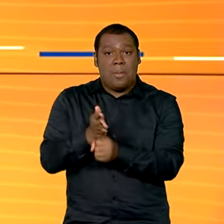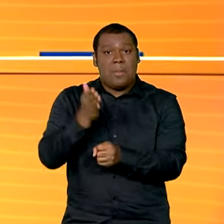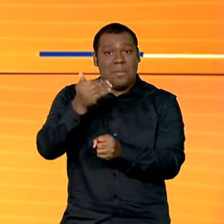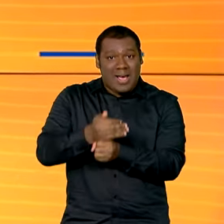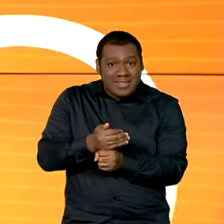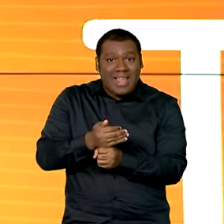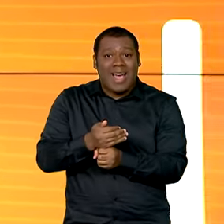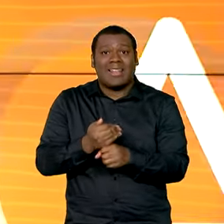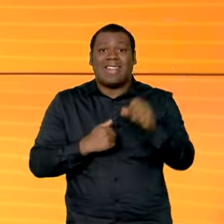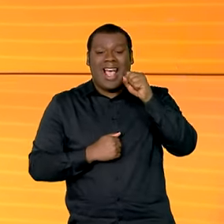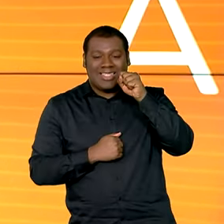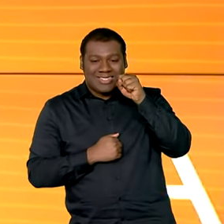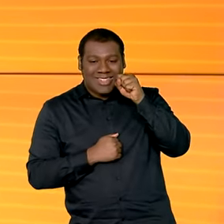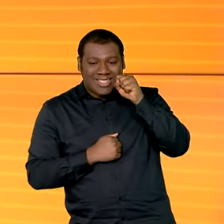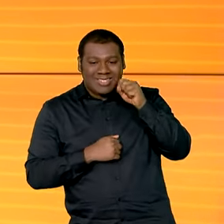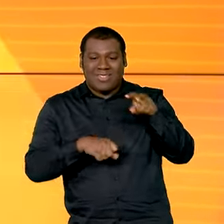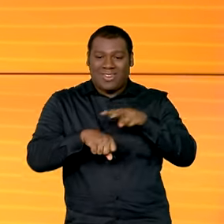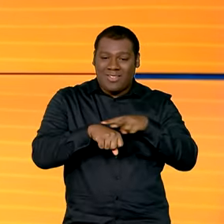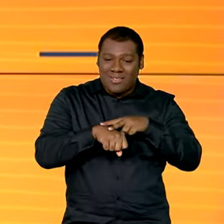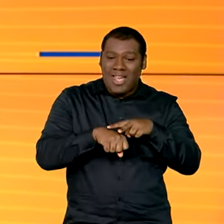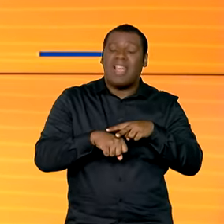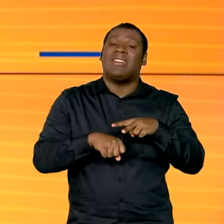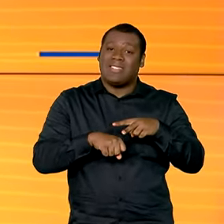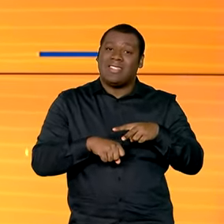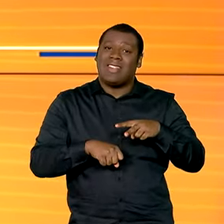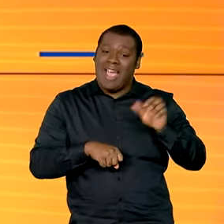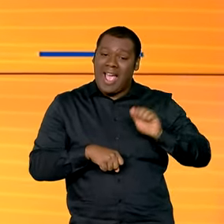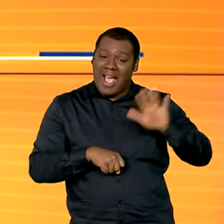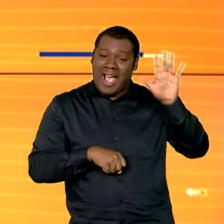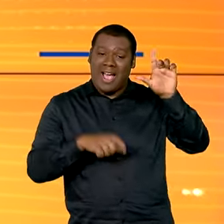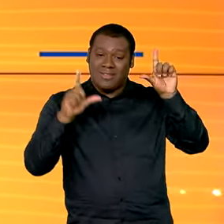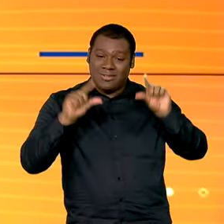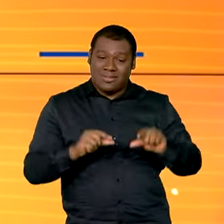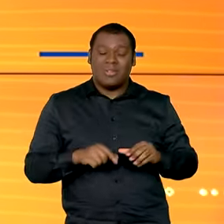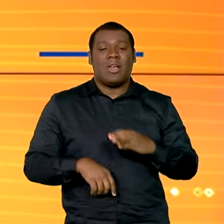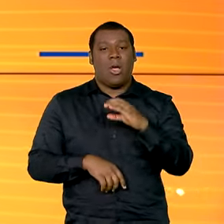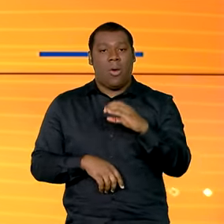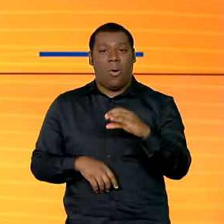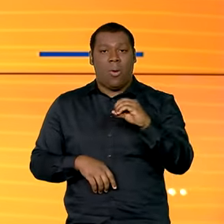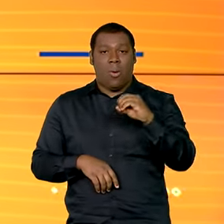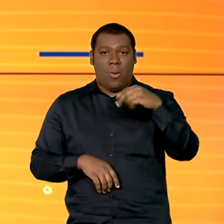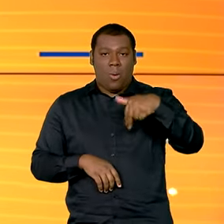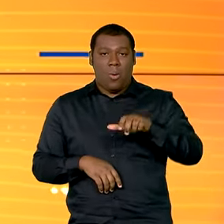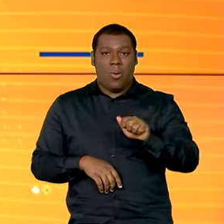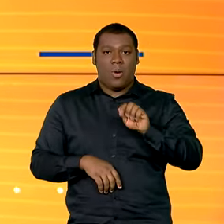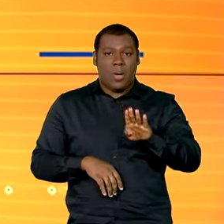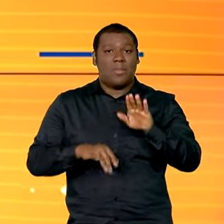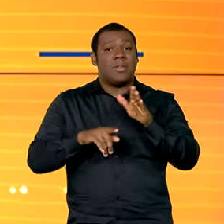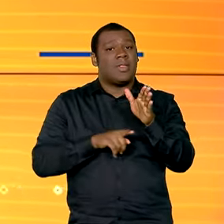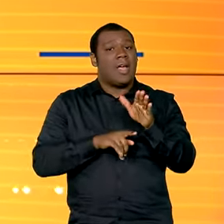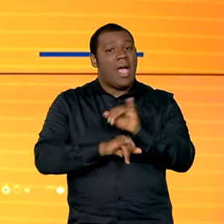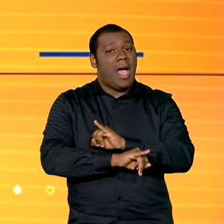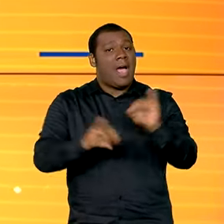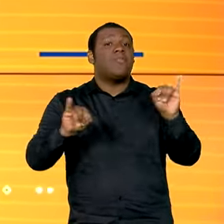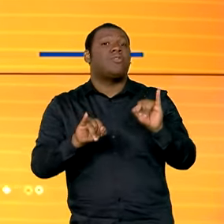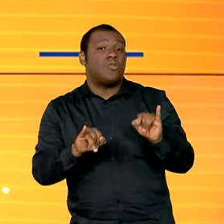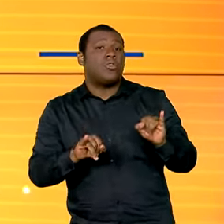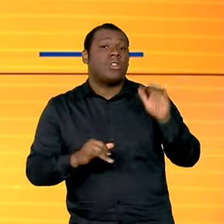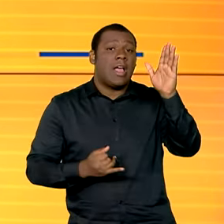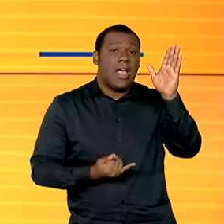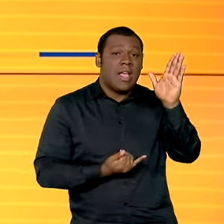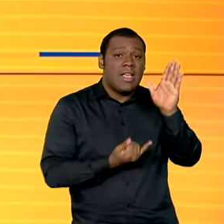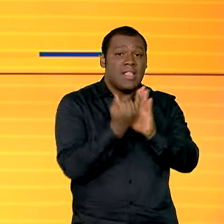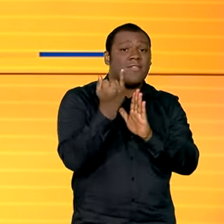cenoura mais baratas. A Companhia Nacional de Abastecimento, a Conab, divulgou a pesquisa mensal sobre os preços das